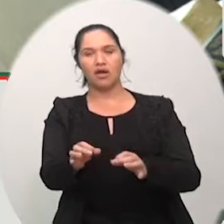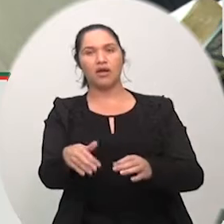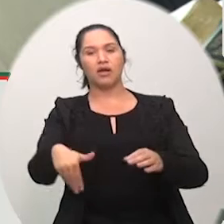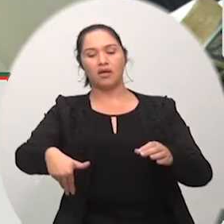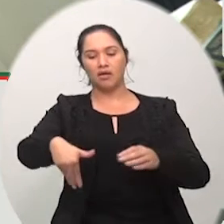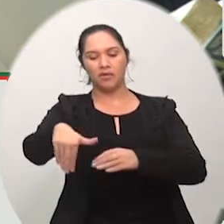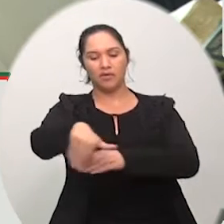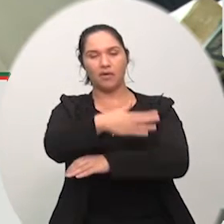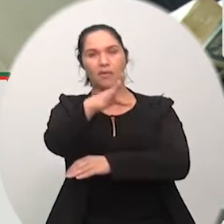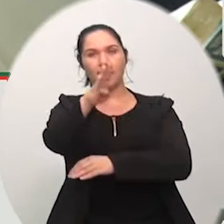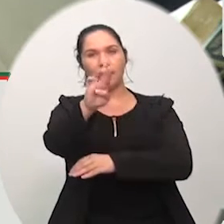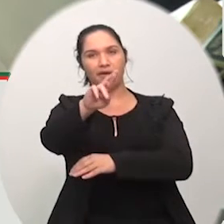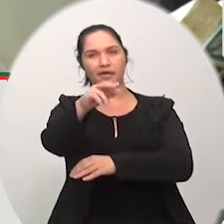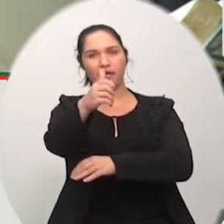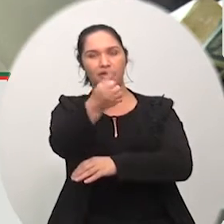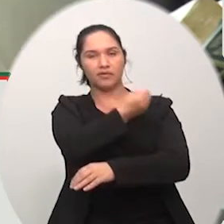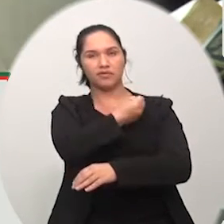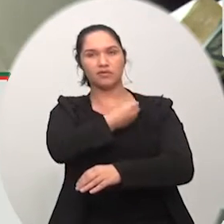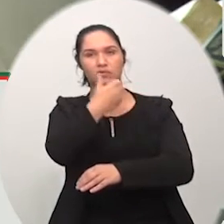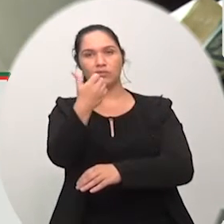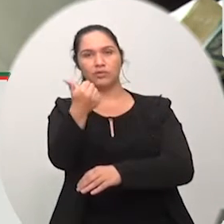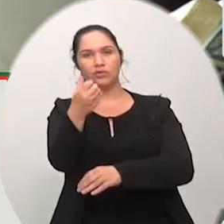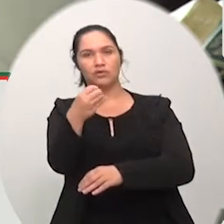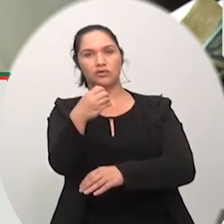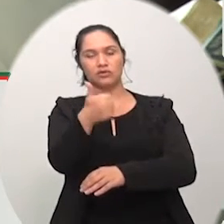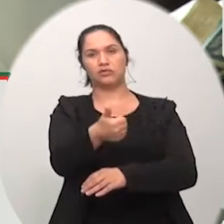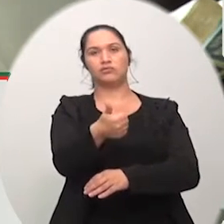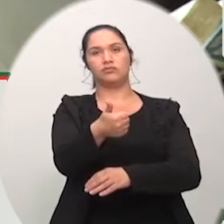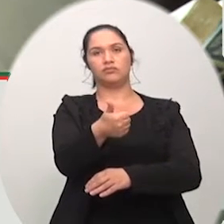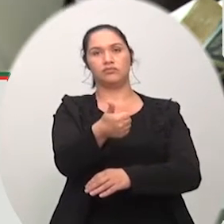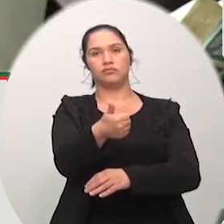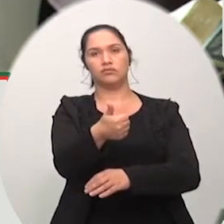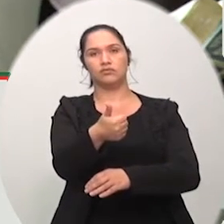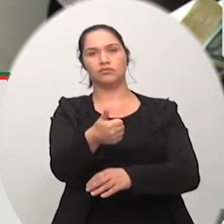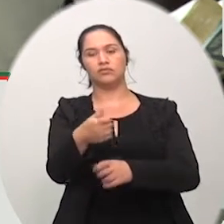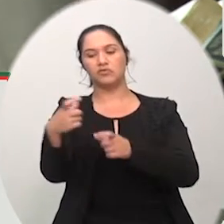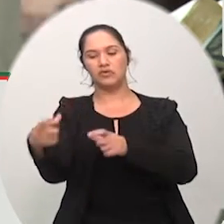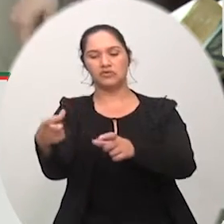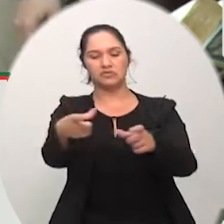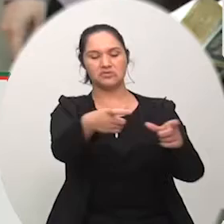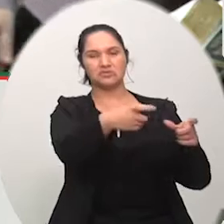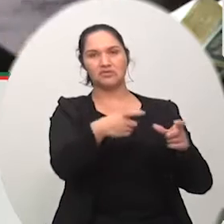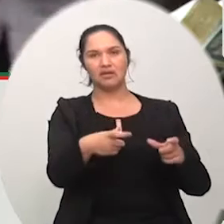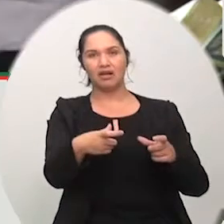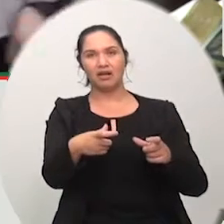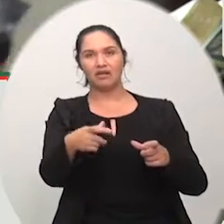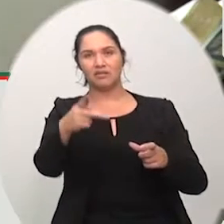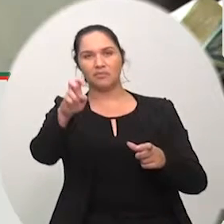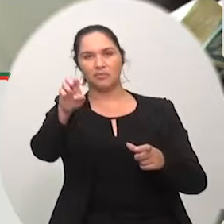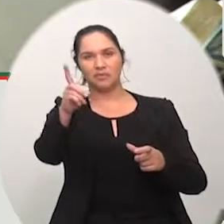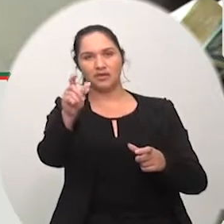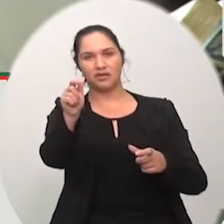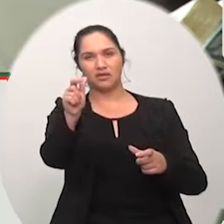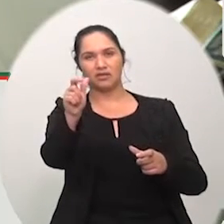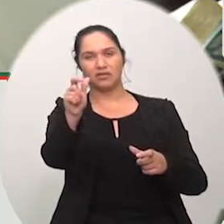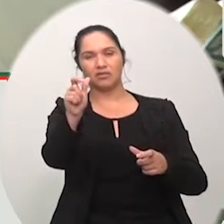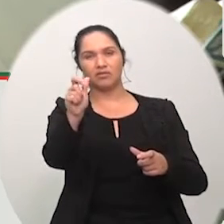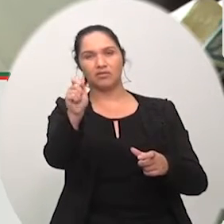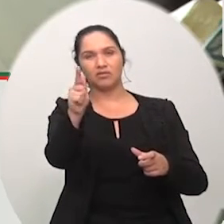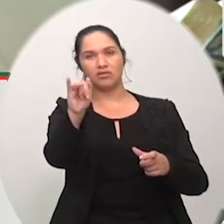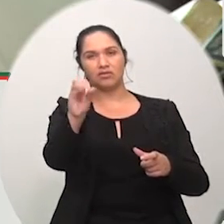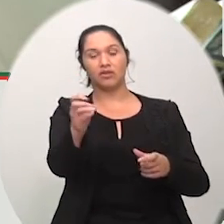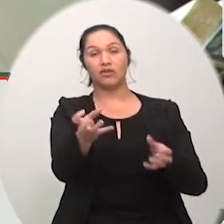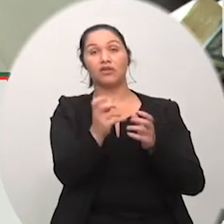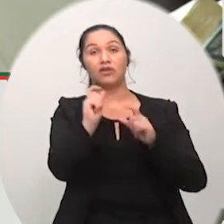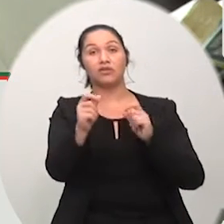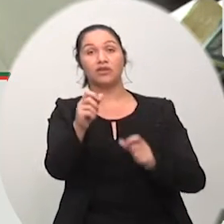Tubarão Araranguá e São João do Sul as praças de pedágio visam privatizar a BR-101